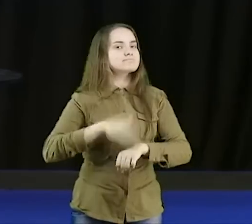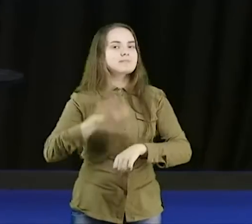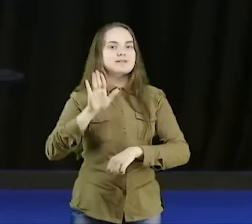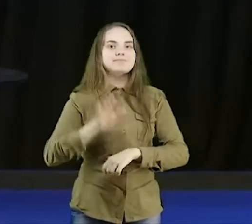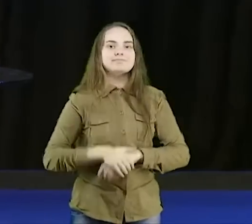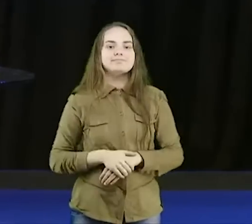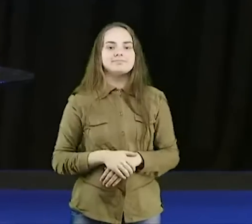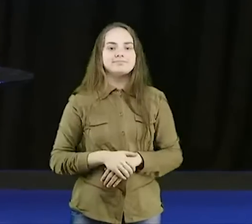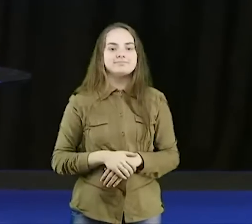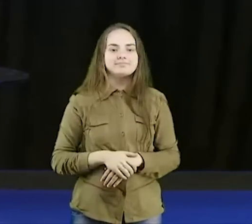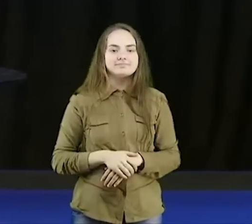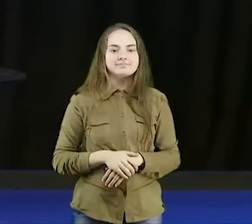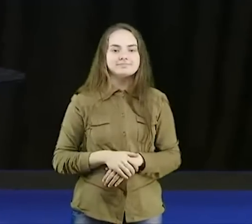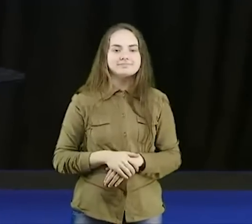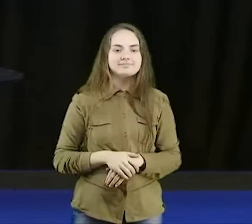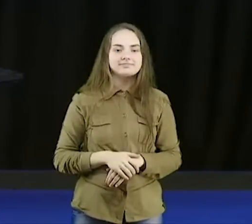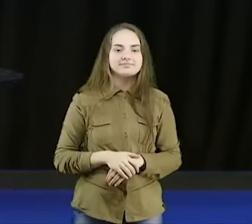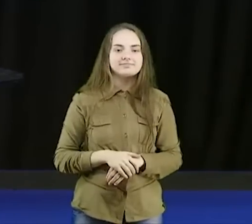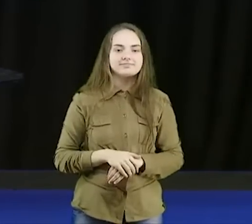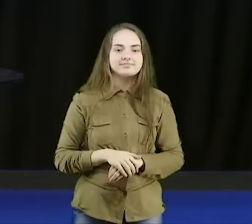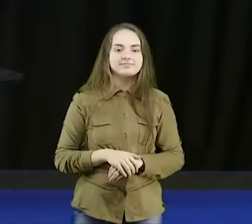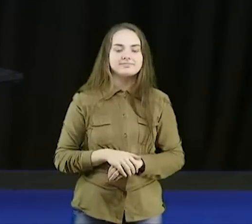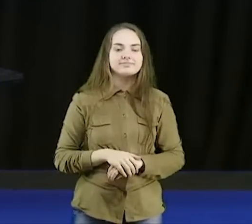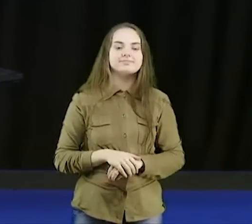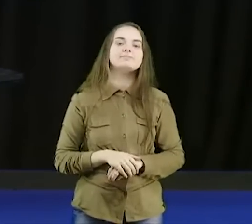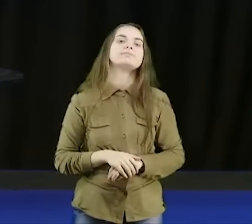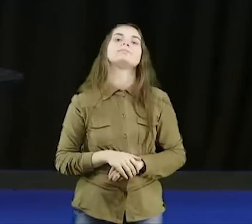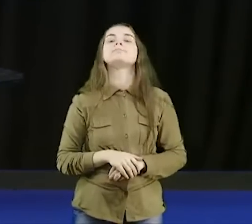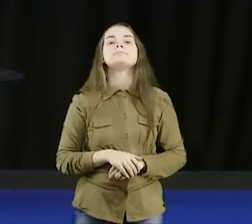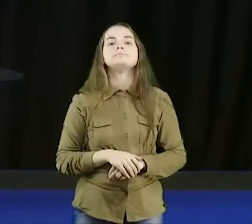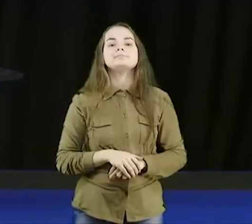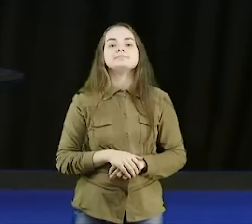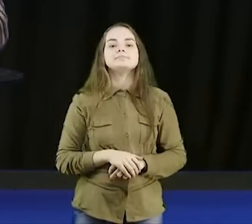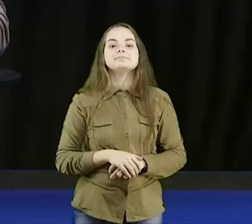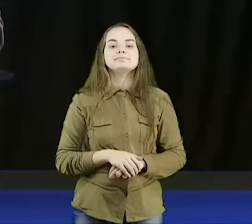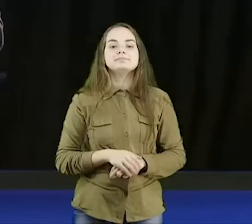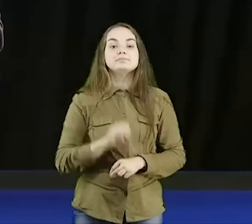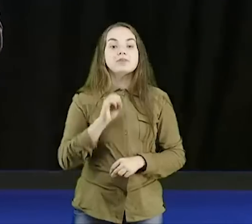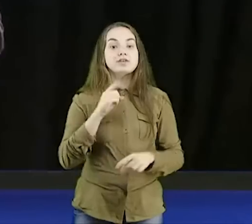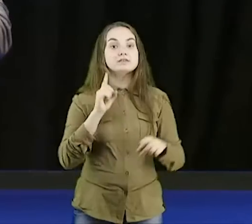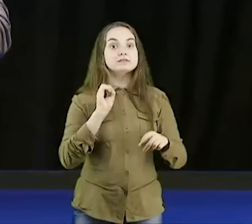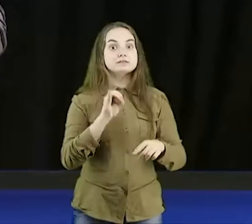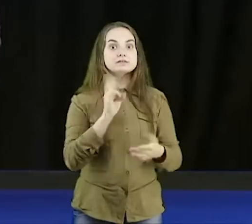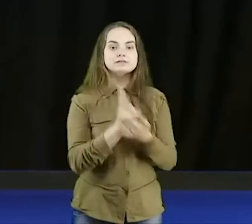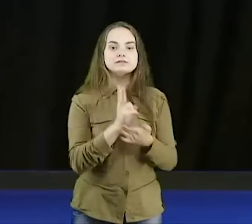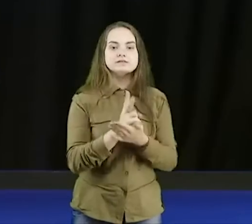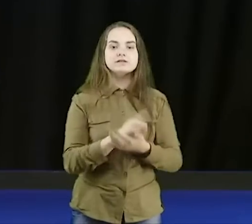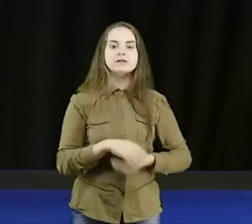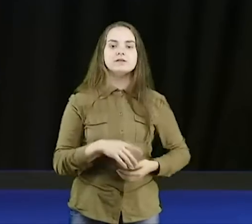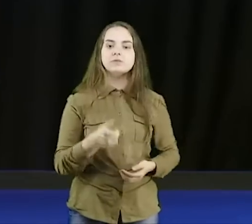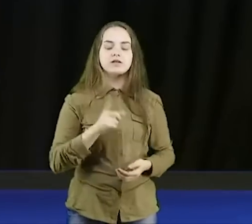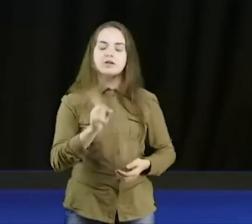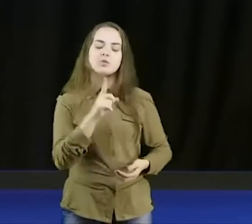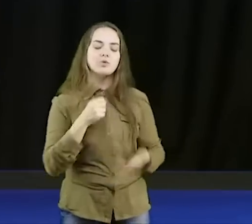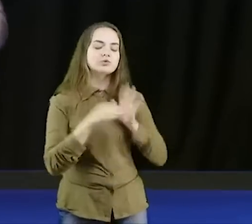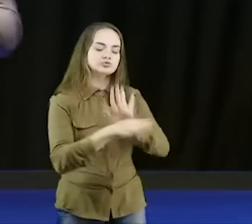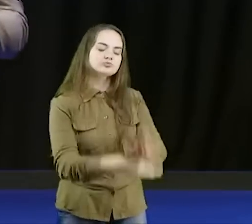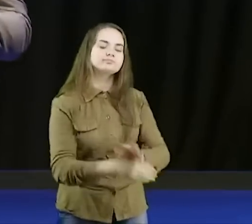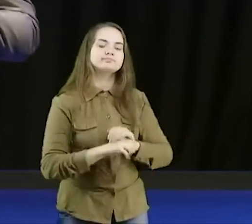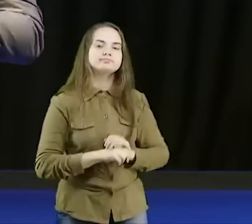mas mãe, vou perder um pedaço das férias, vai, porque se toda hora, o filho erra, não, deixa que eu pague essa conta,